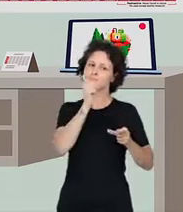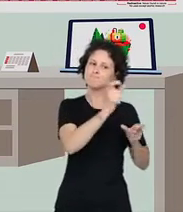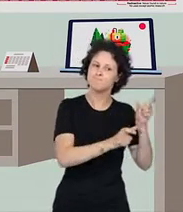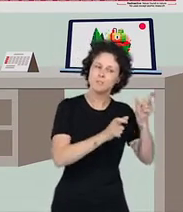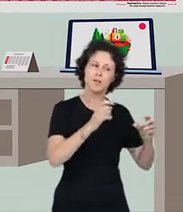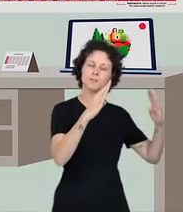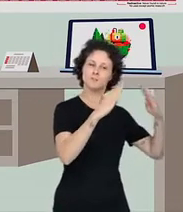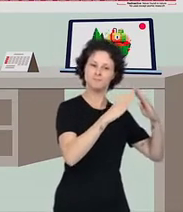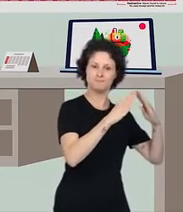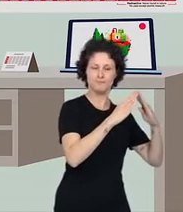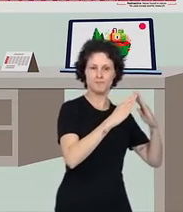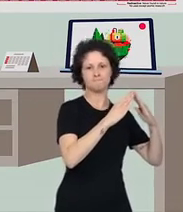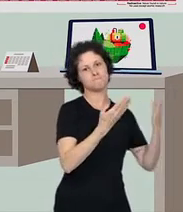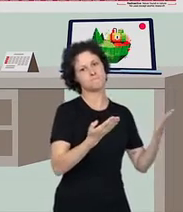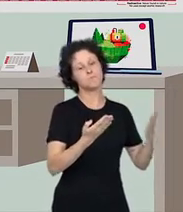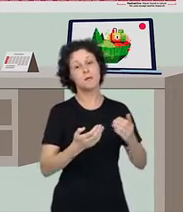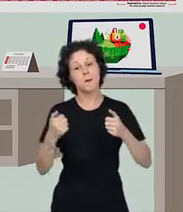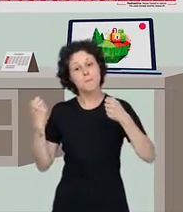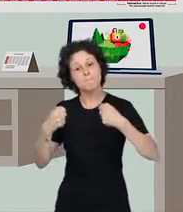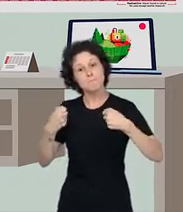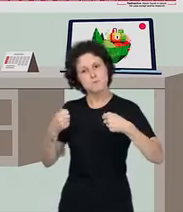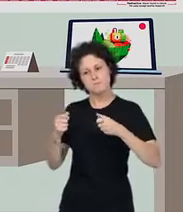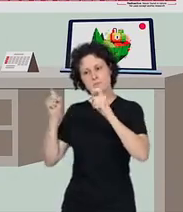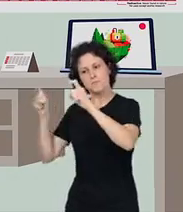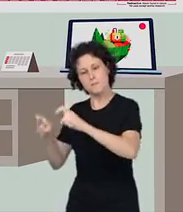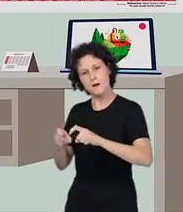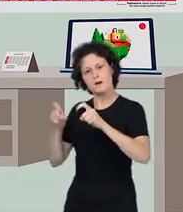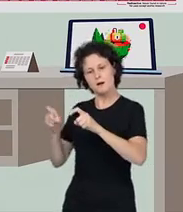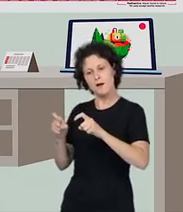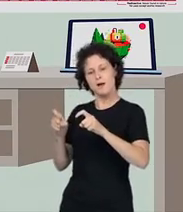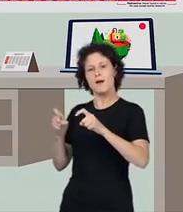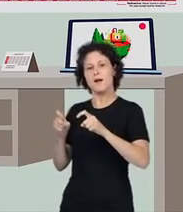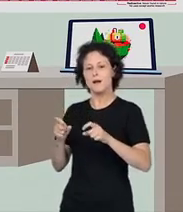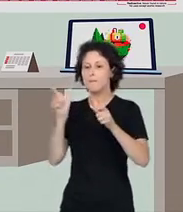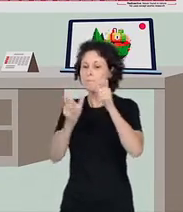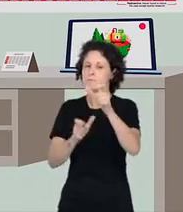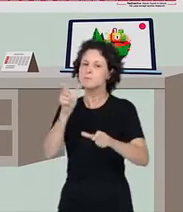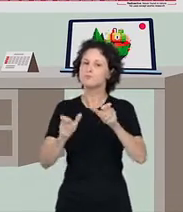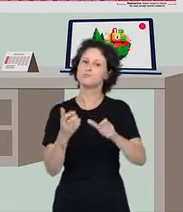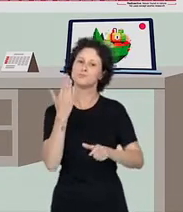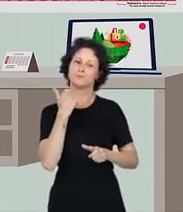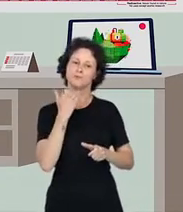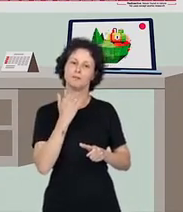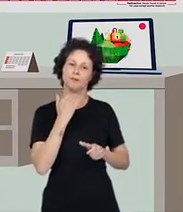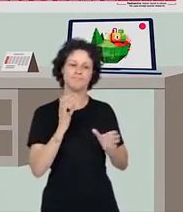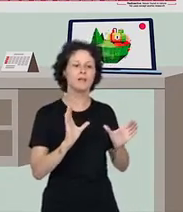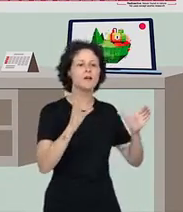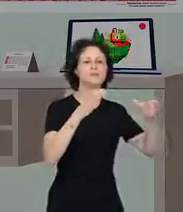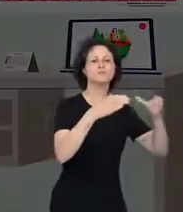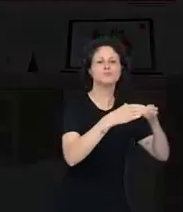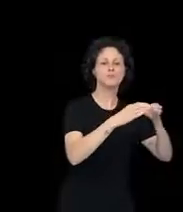também é uma técnica para cultivo dos alimentos. Só que na agricultura estamos falando sobre os vegetais. Isso mesmo! As